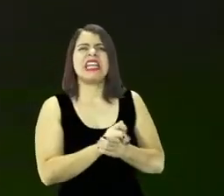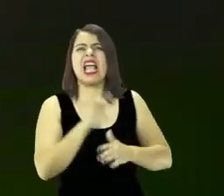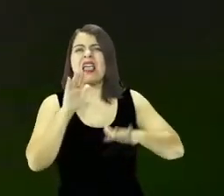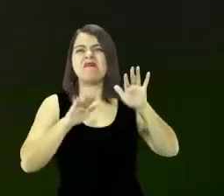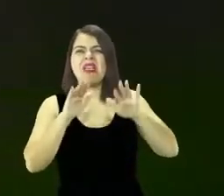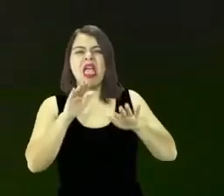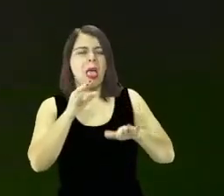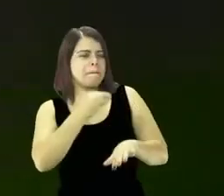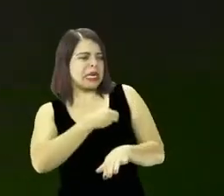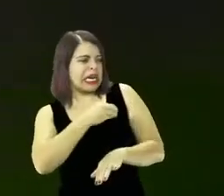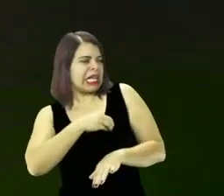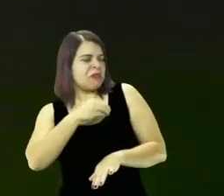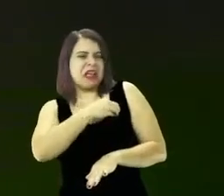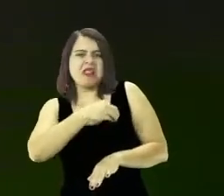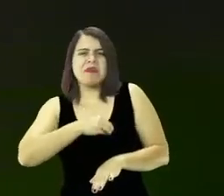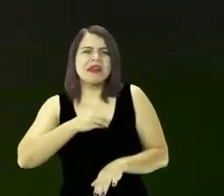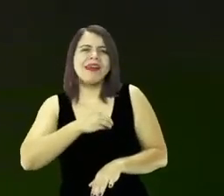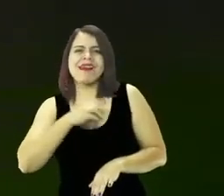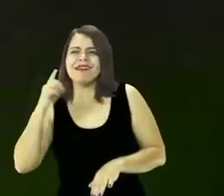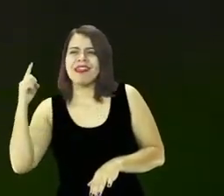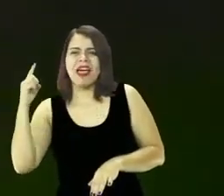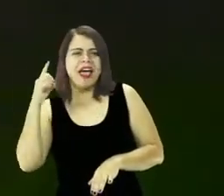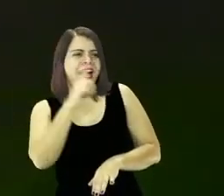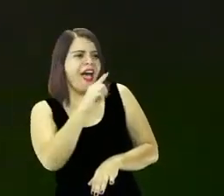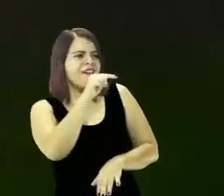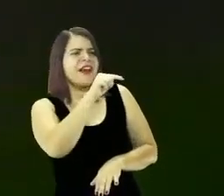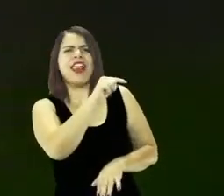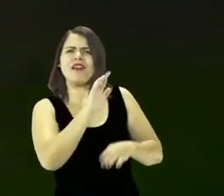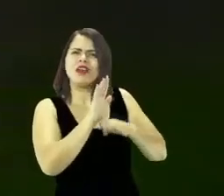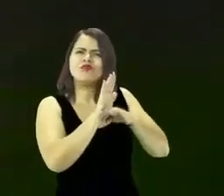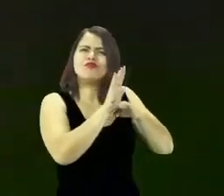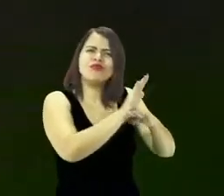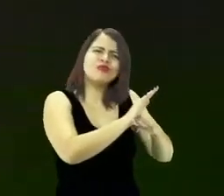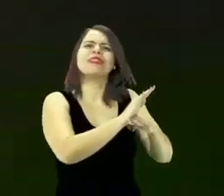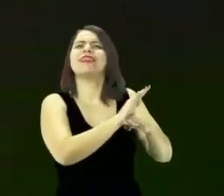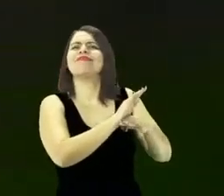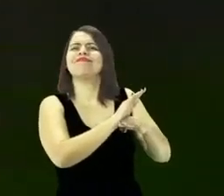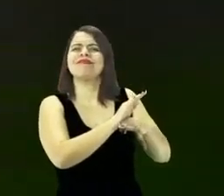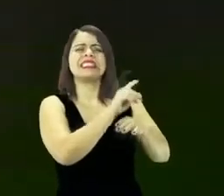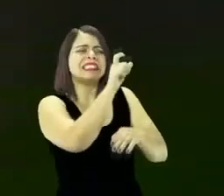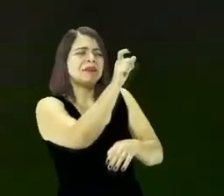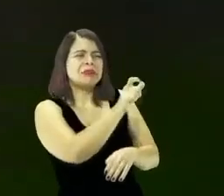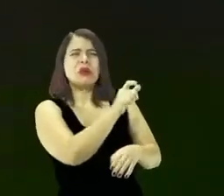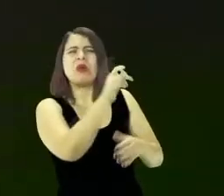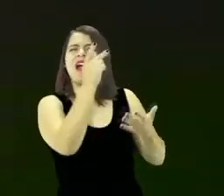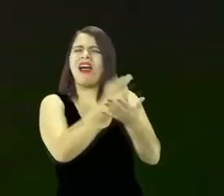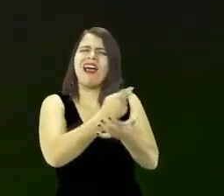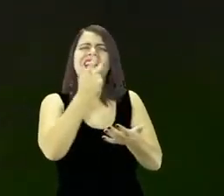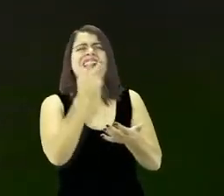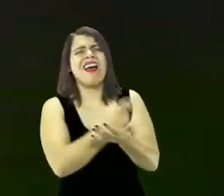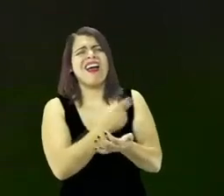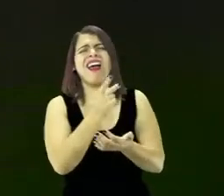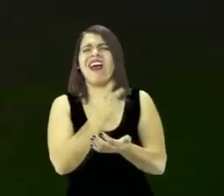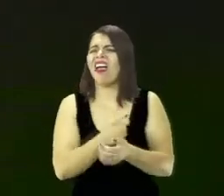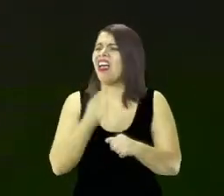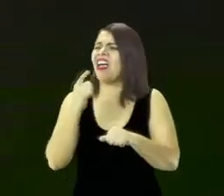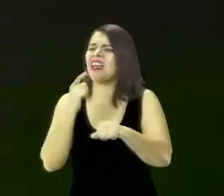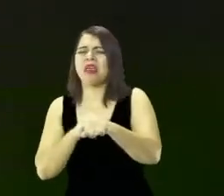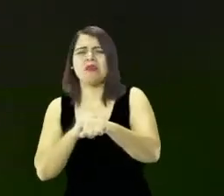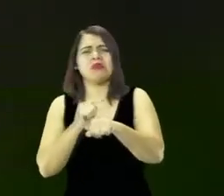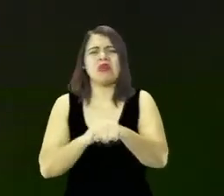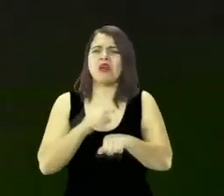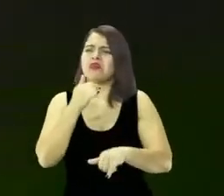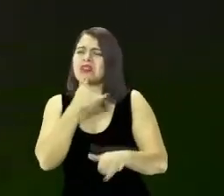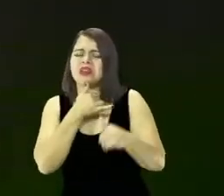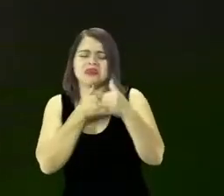lembra é errar o alvo errar o alvo a pessoa ela erra o tempo todo o tempo todo ela está triste ela está desapontada com ela mesma ela está frustrada